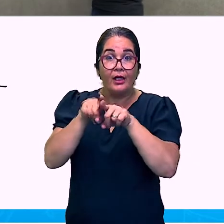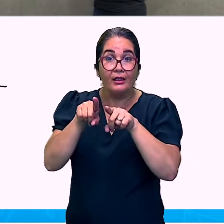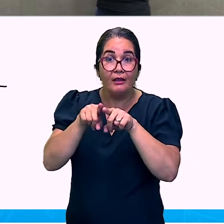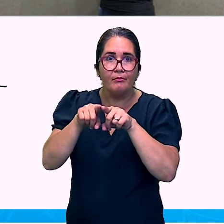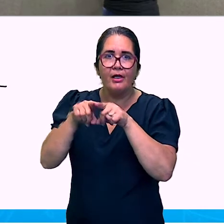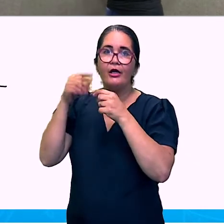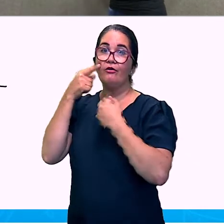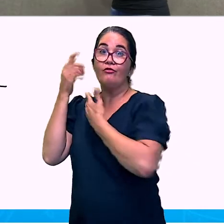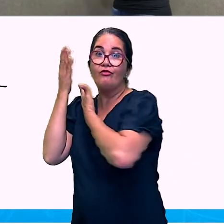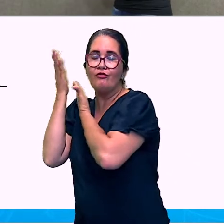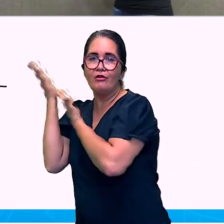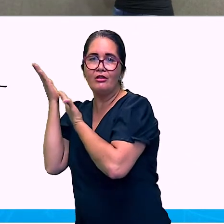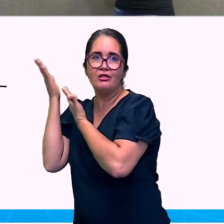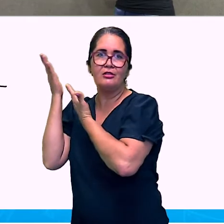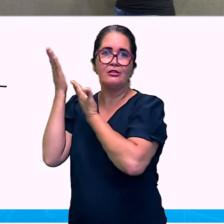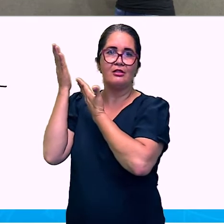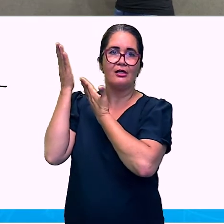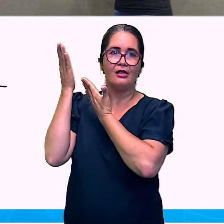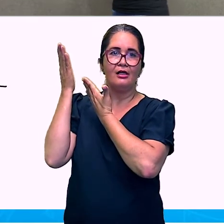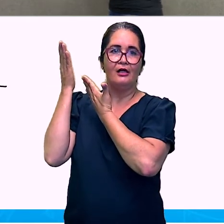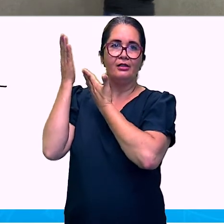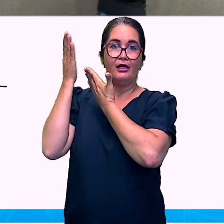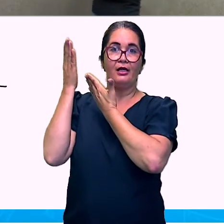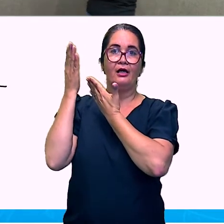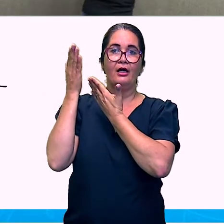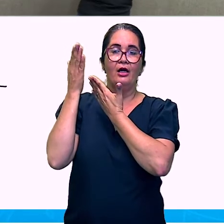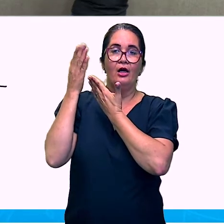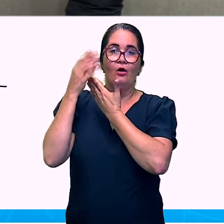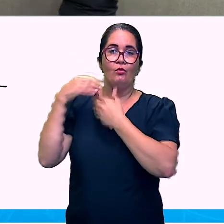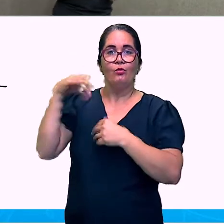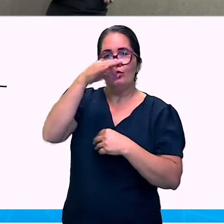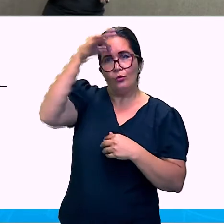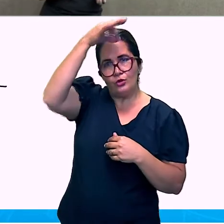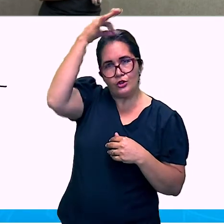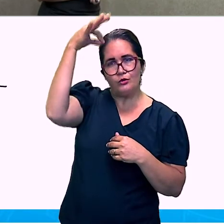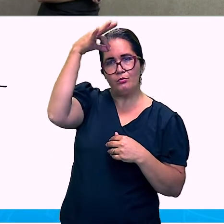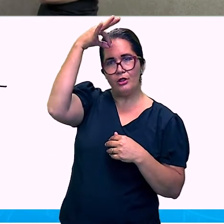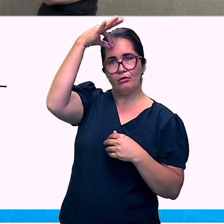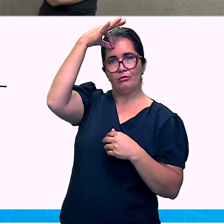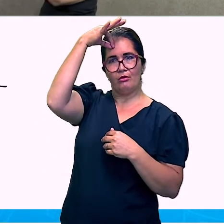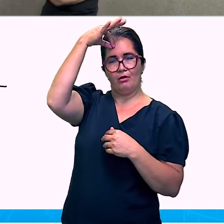Na modernidade. O racionalismo. A razão.